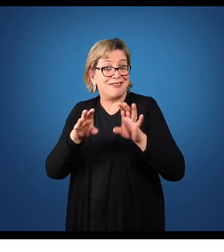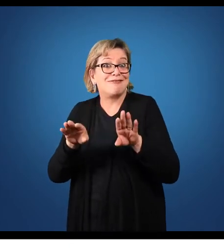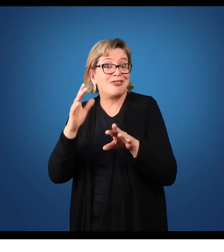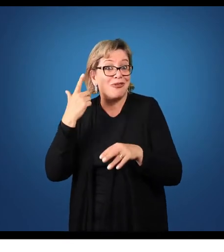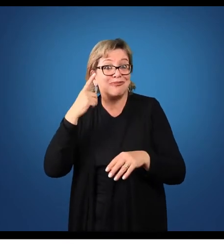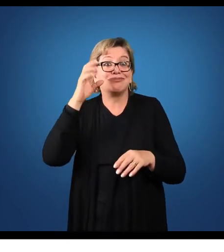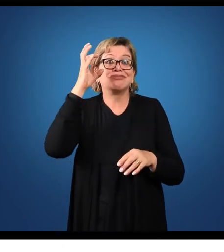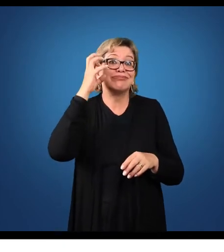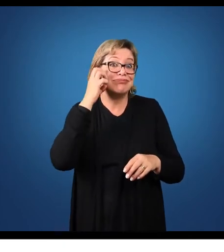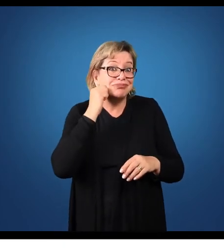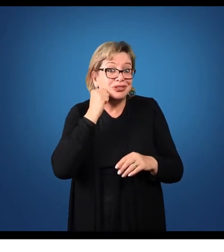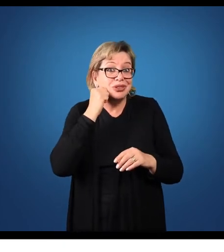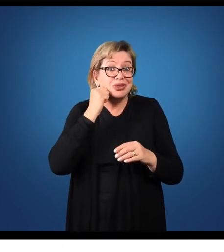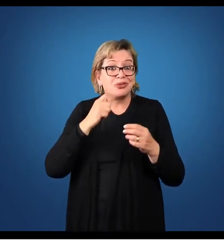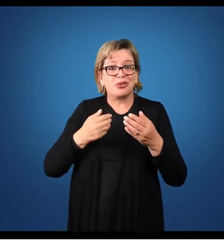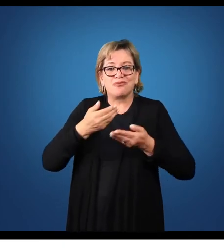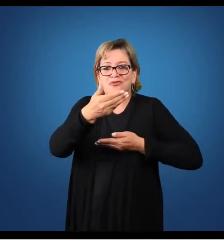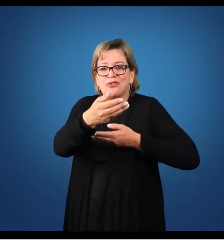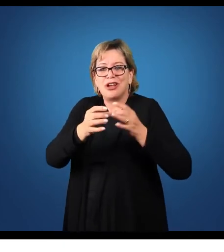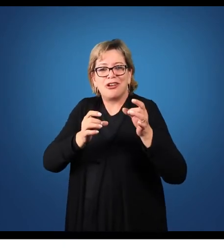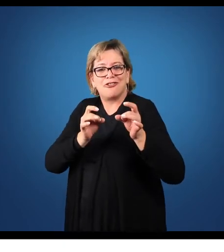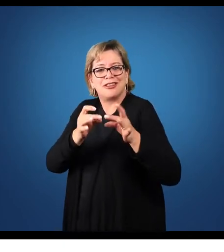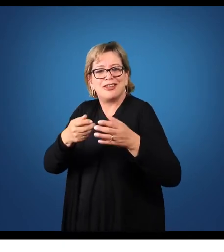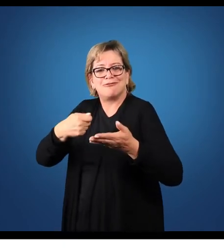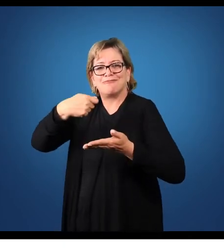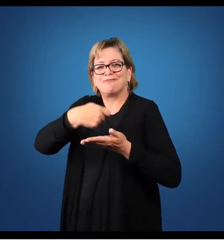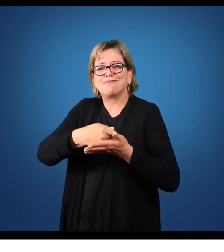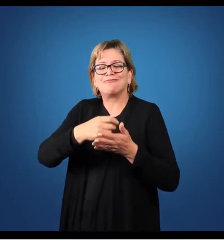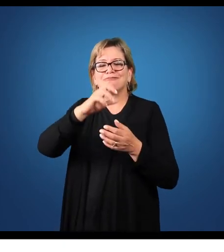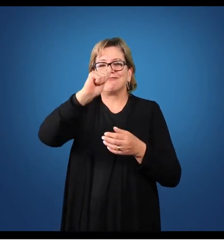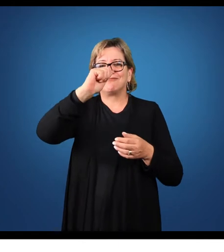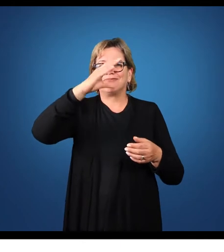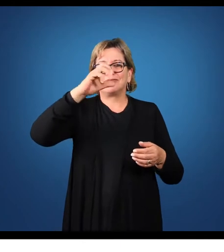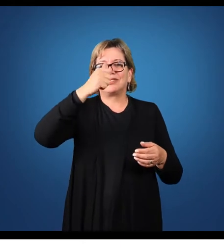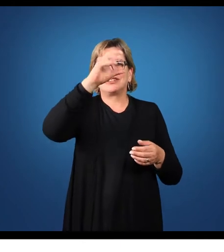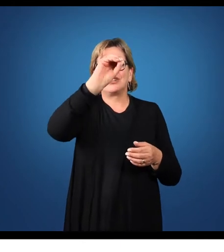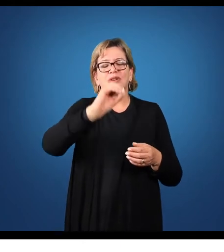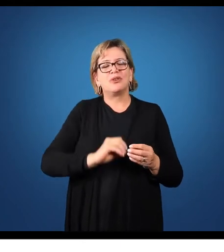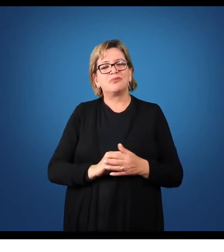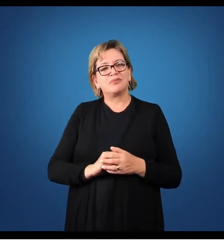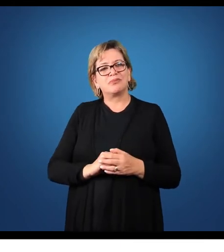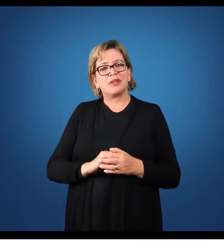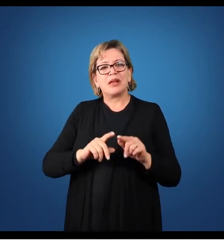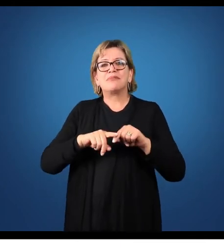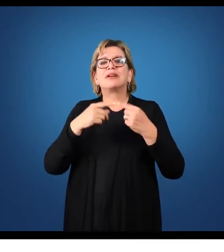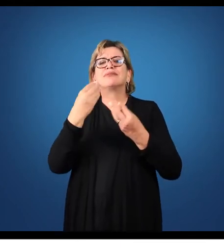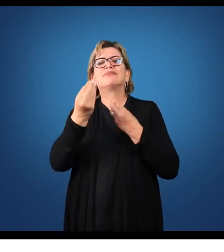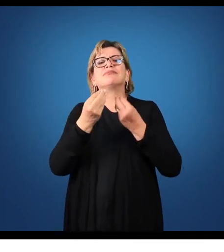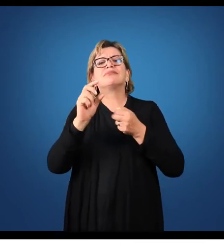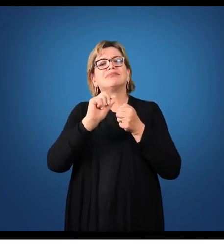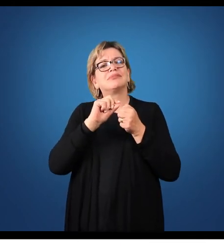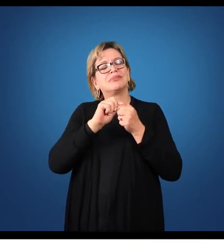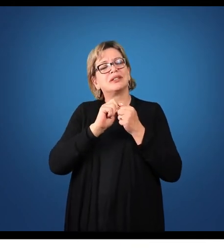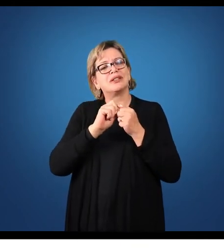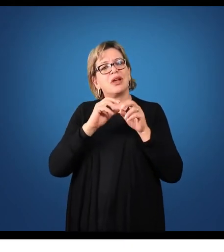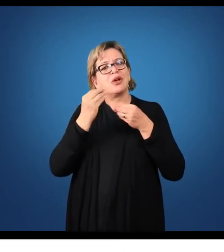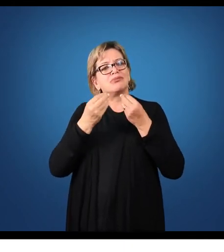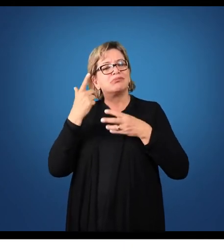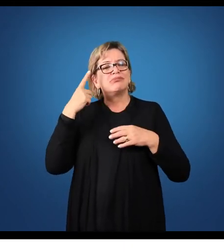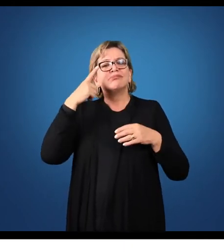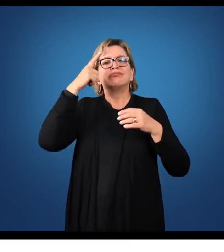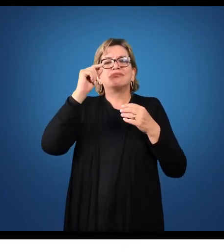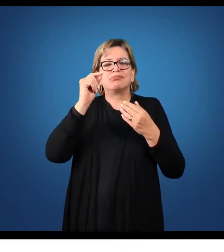lucro grande na compra e venda dessas ações. Mas como é que ele faz isso? Como é que se consegue essa